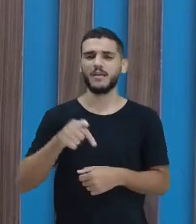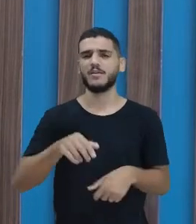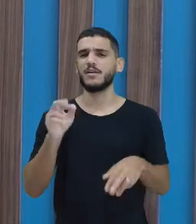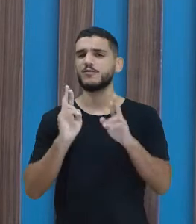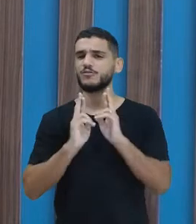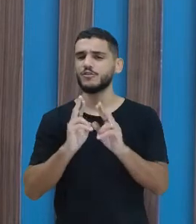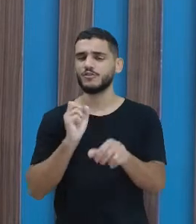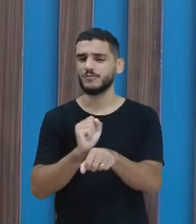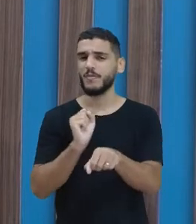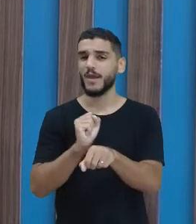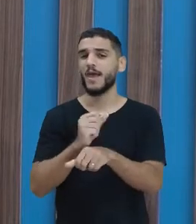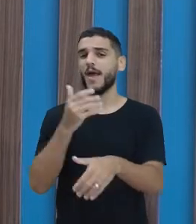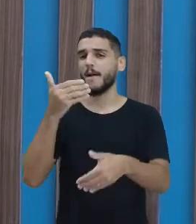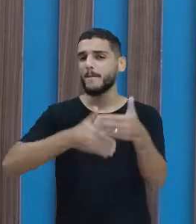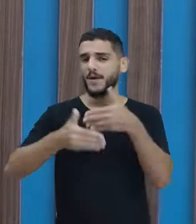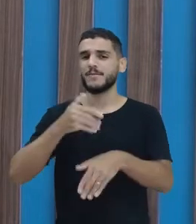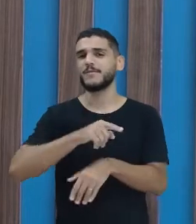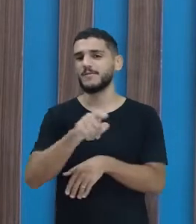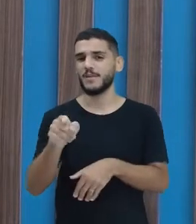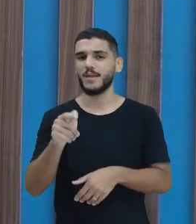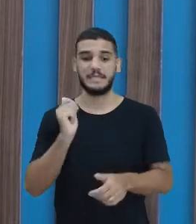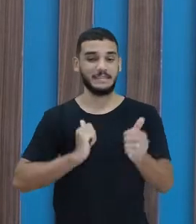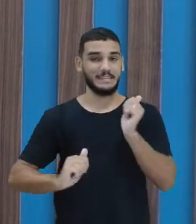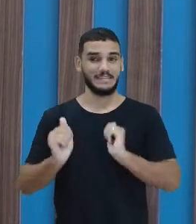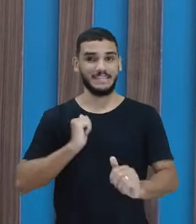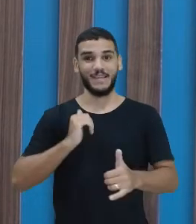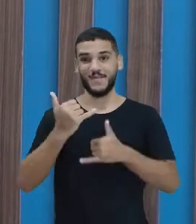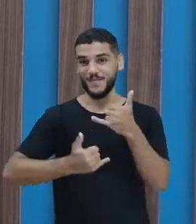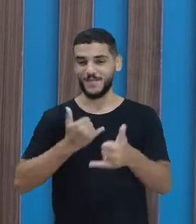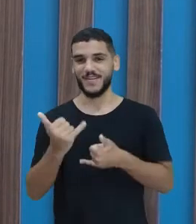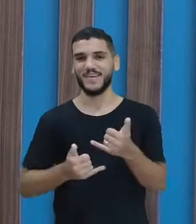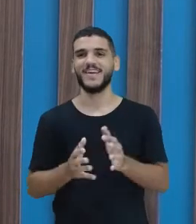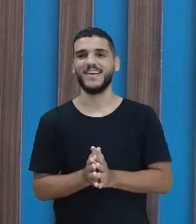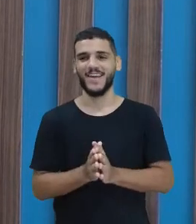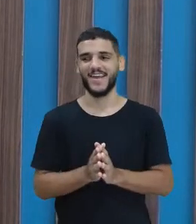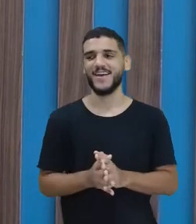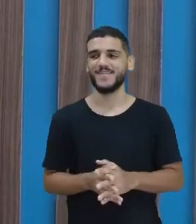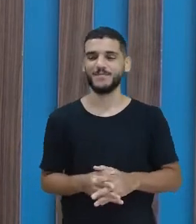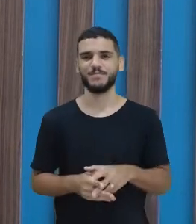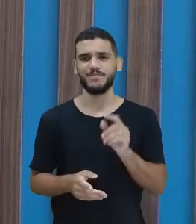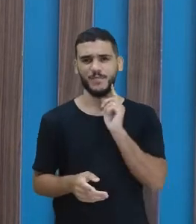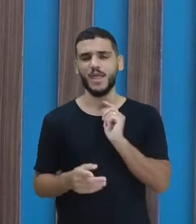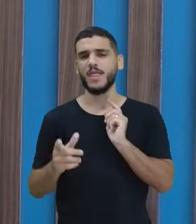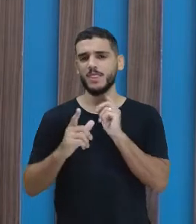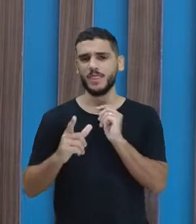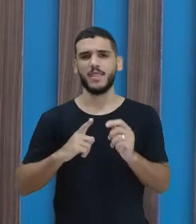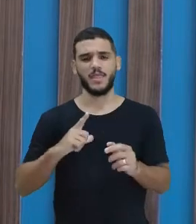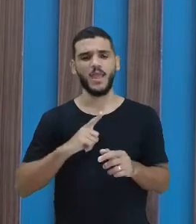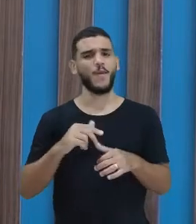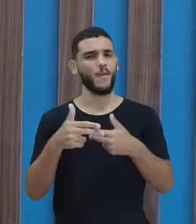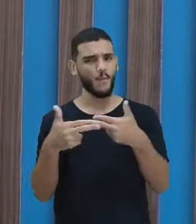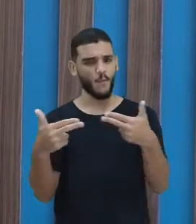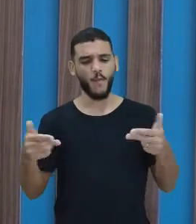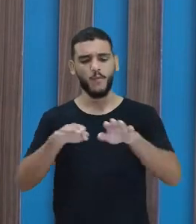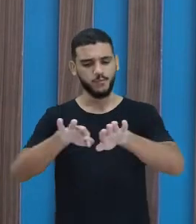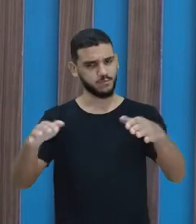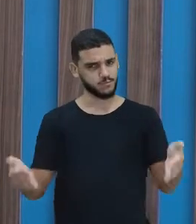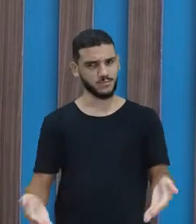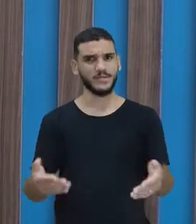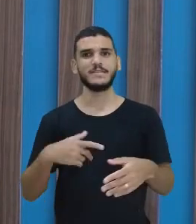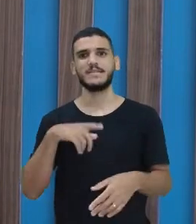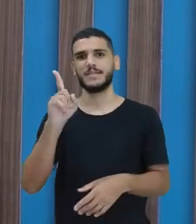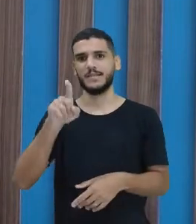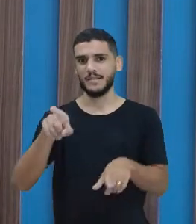sua participação. Estou ansiosa para jogar. Essa latinha é boa demais, porque tem coisas que ela revela, não é isso? Tem